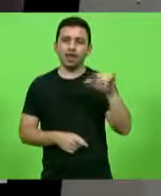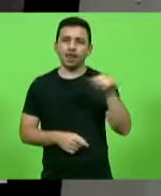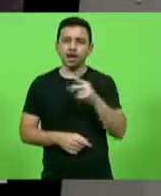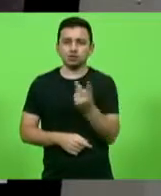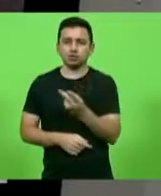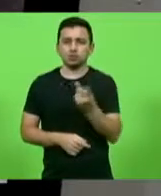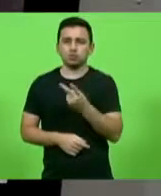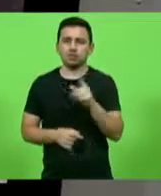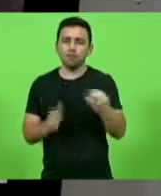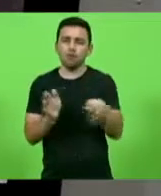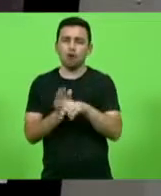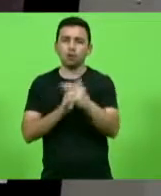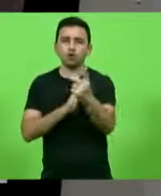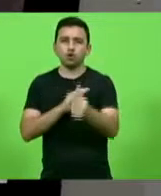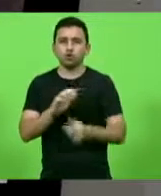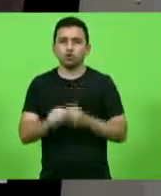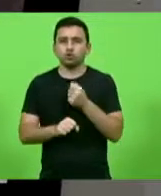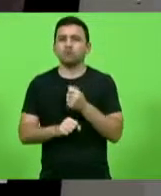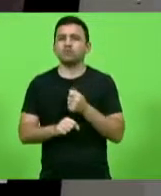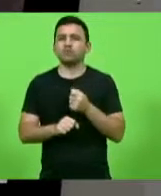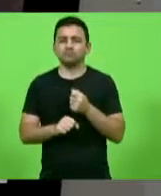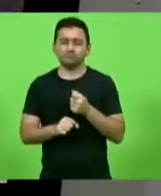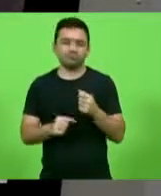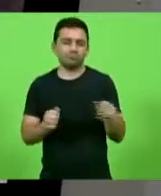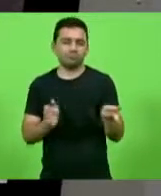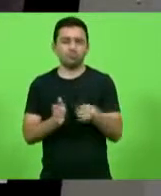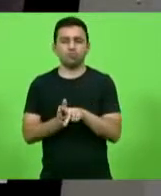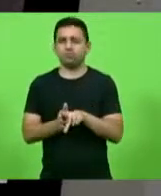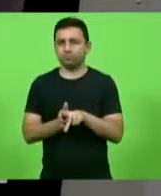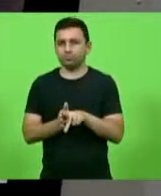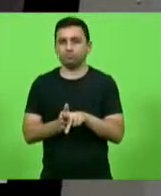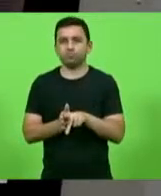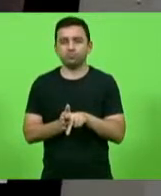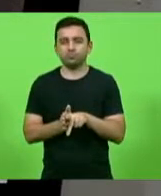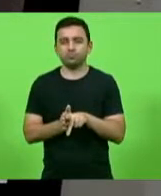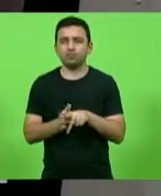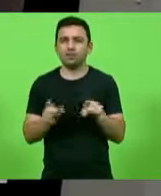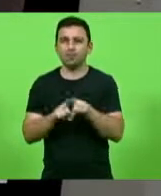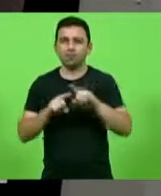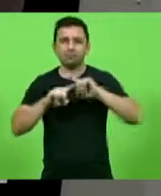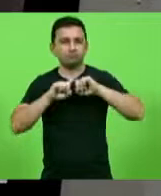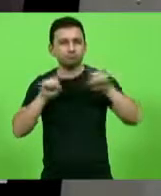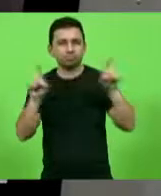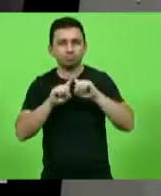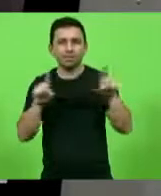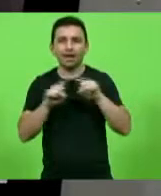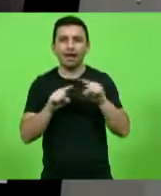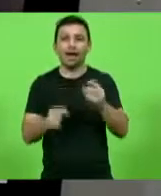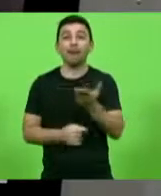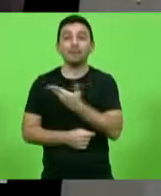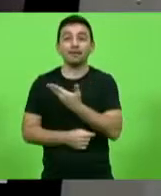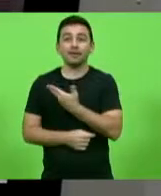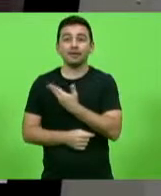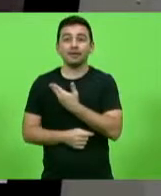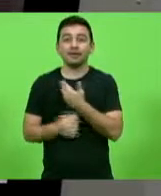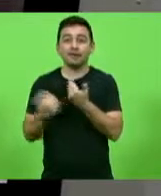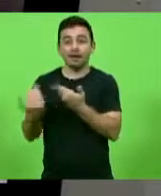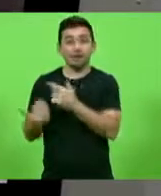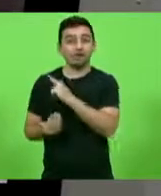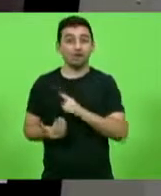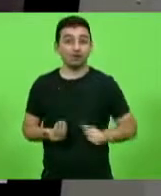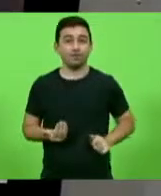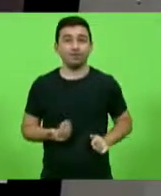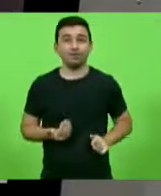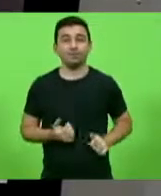lavajatistas. Conservadoras, não. Olha aí ela atacando, então. Ele atacando a própria Carla Zambelli, que é amiga da governadora. Pode